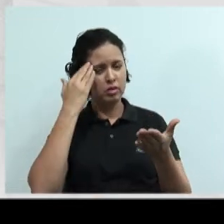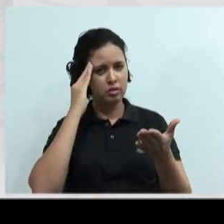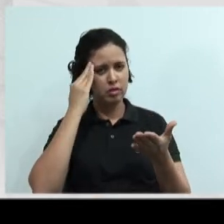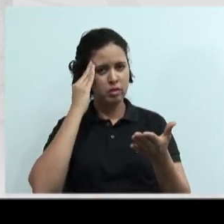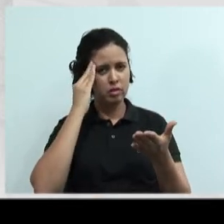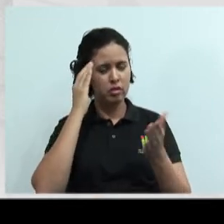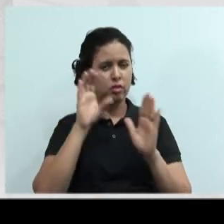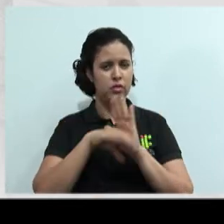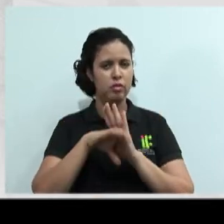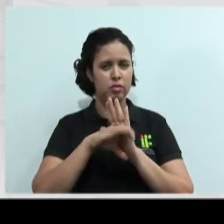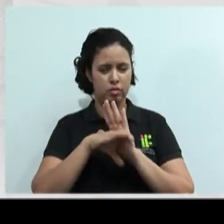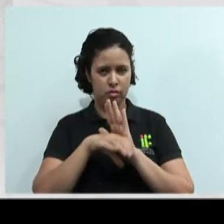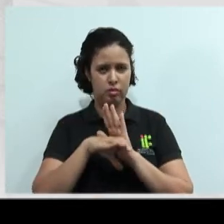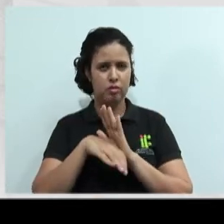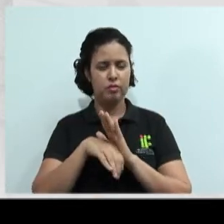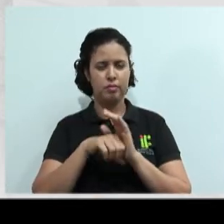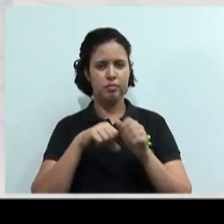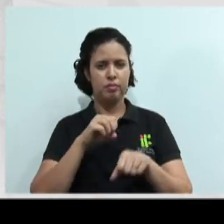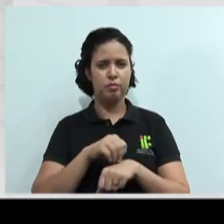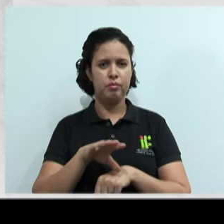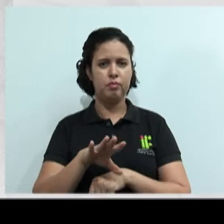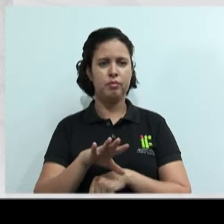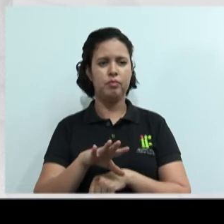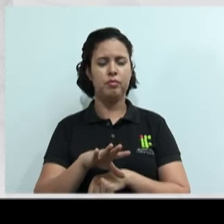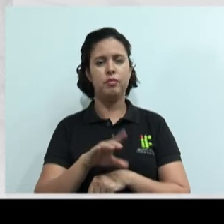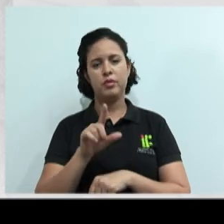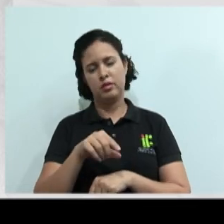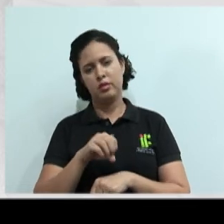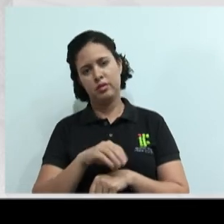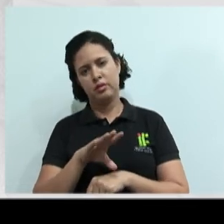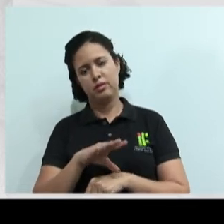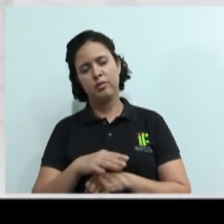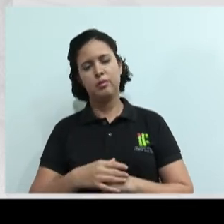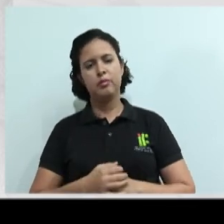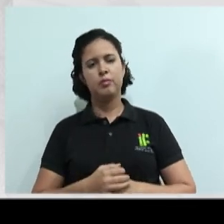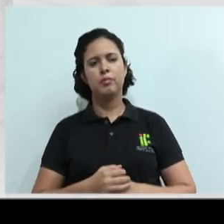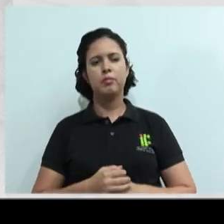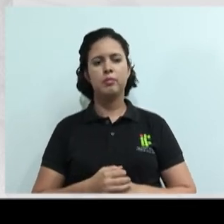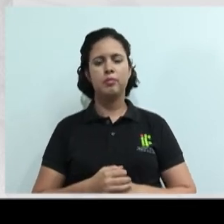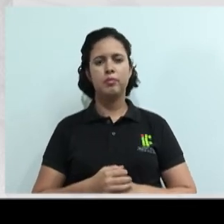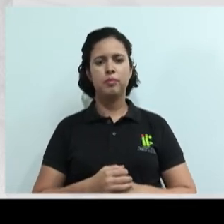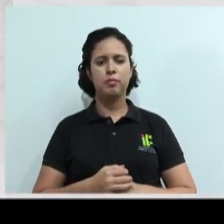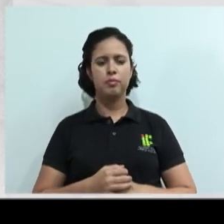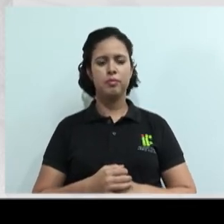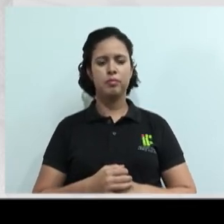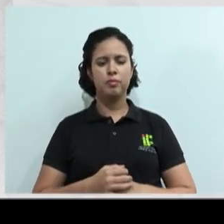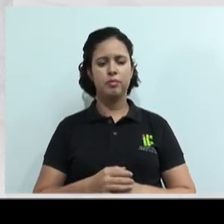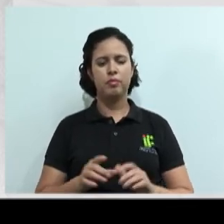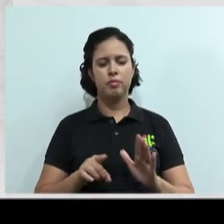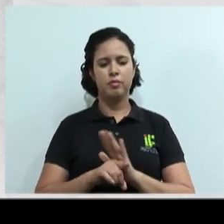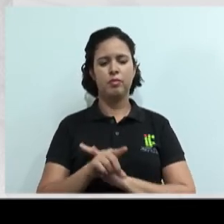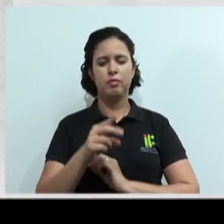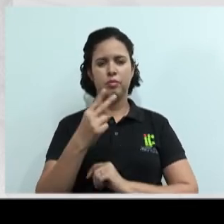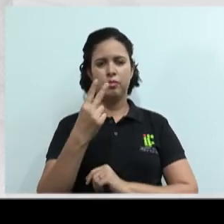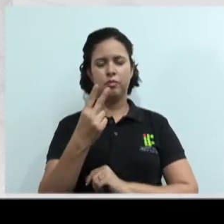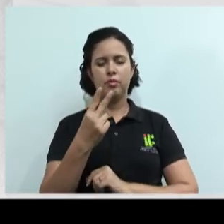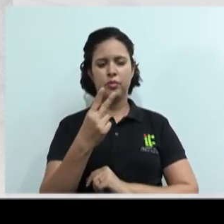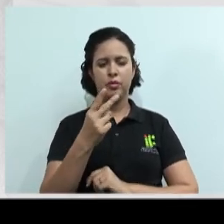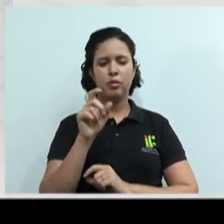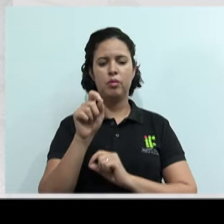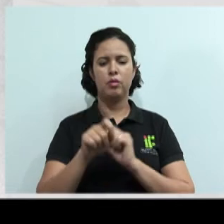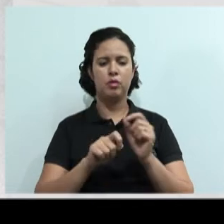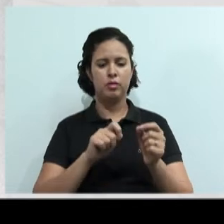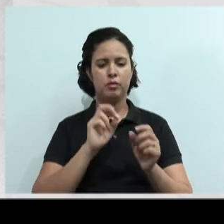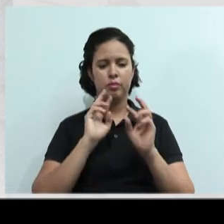dos conceitos que nós temos passados aqui, ok? Fica a dica aí para a próxima aula, então. E a questão 2, o que é relacionamento